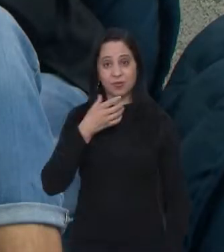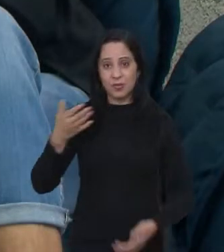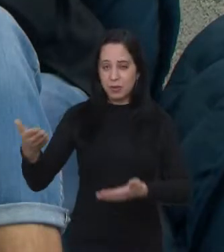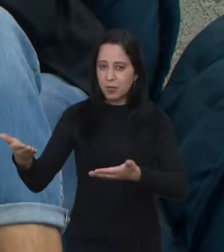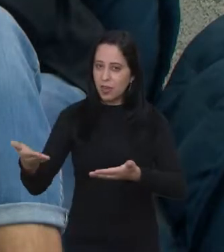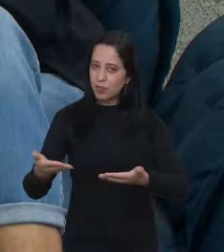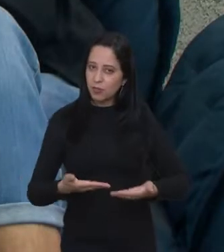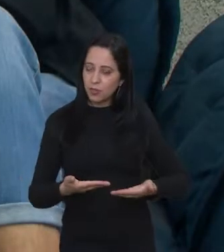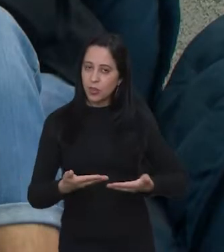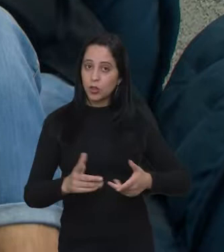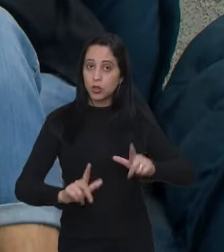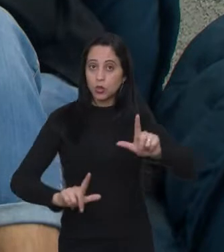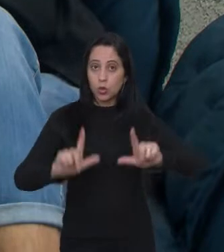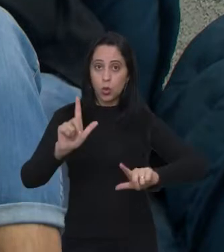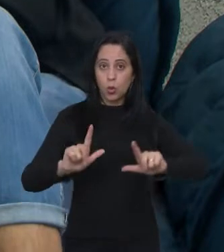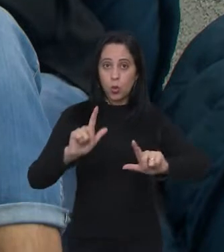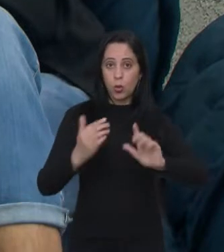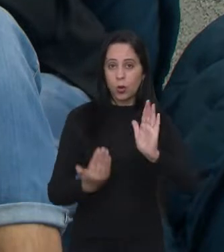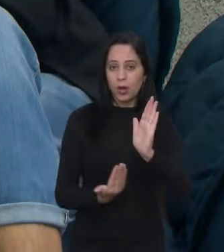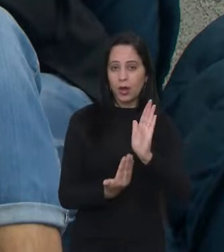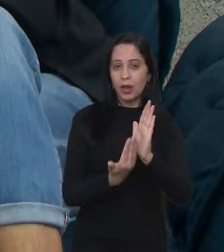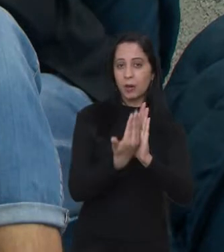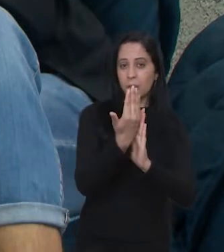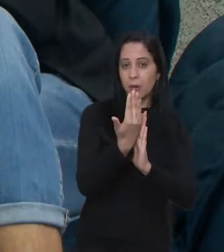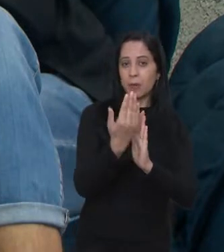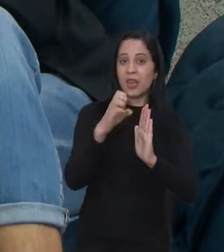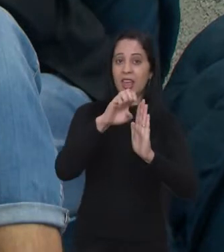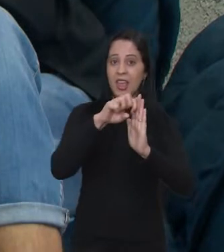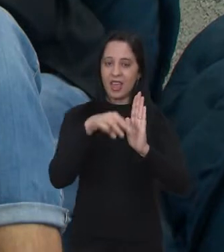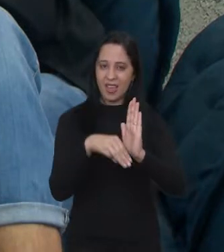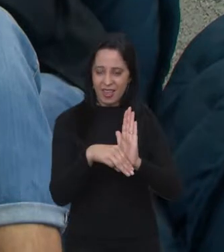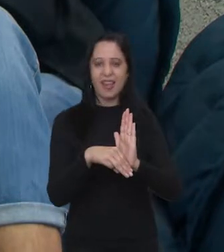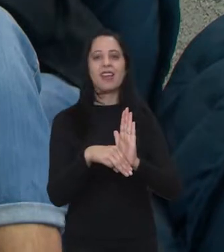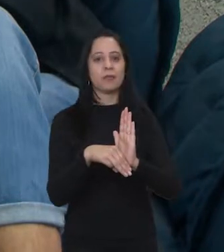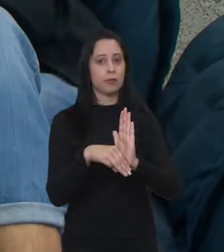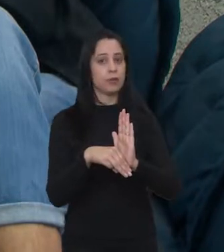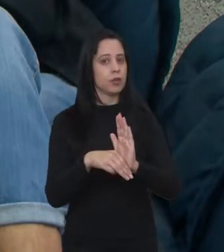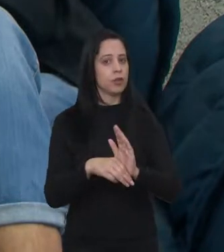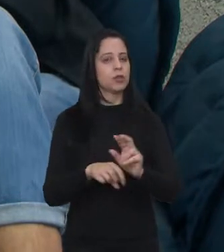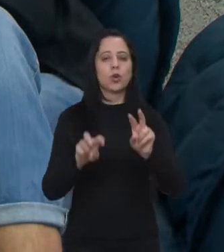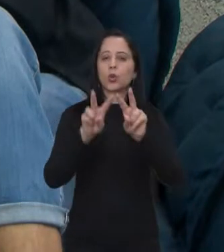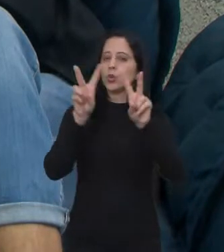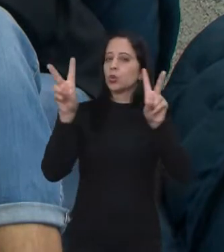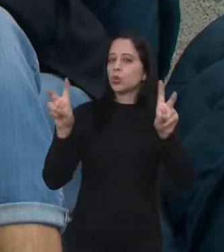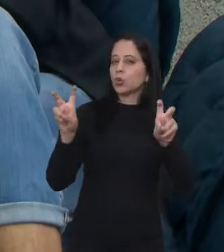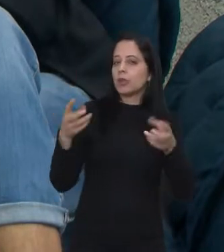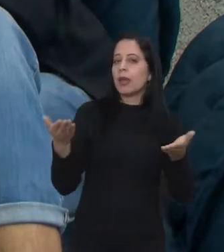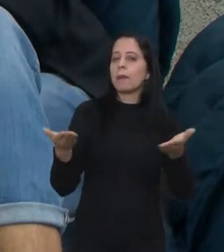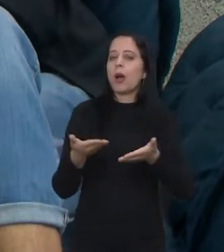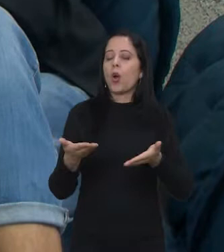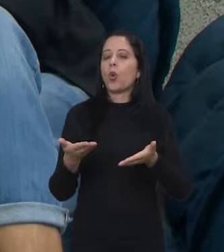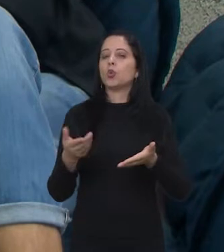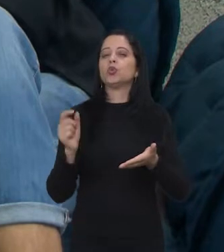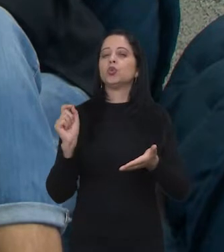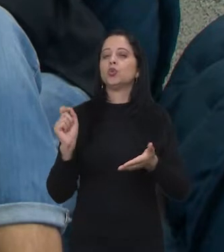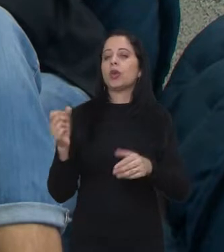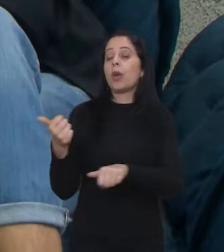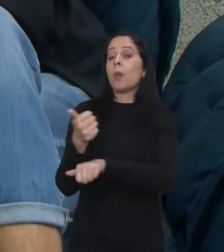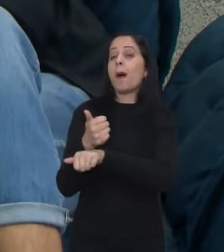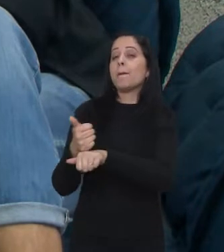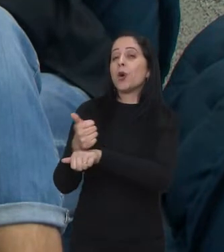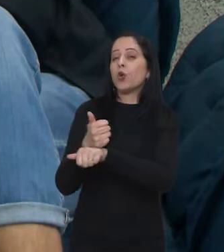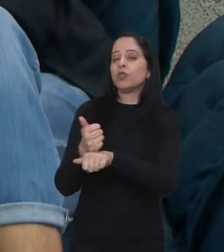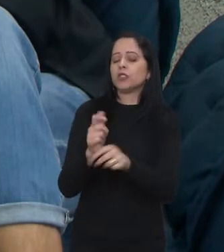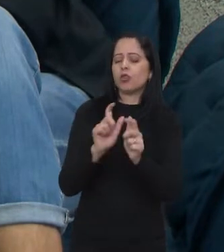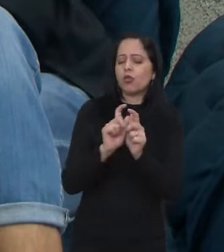Olá, seja bem-vindo ao Estação Mercado Carreiras e Profissões. Nosso destino de hoje será um segmento